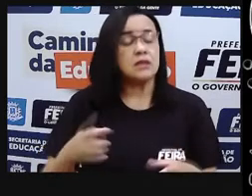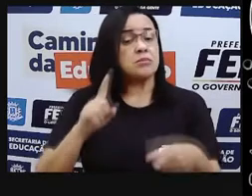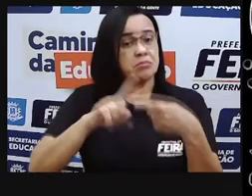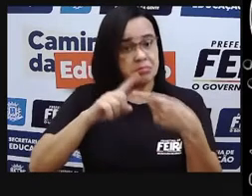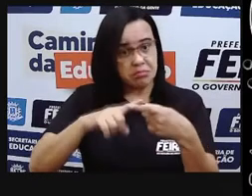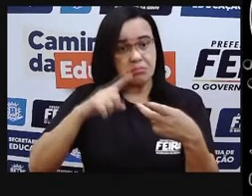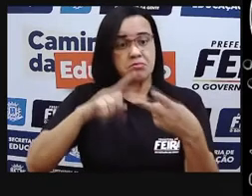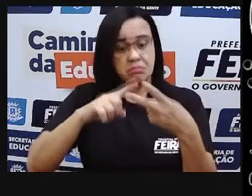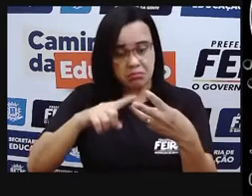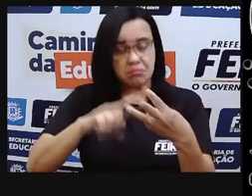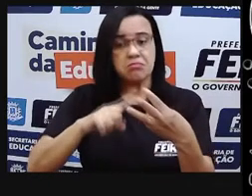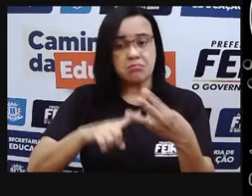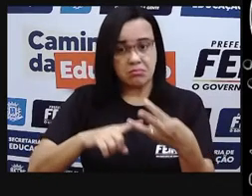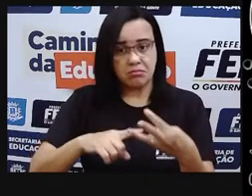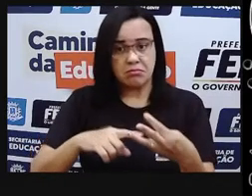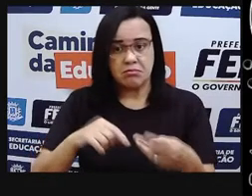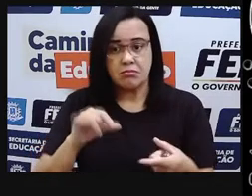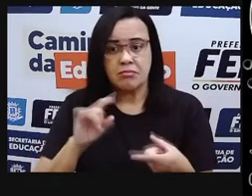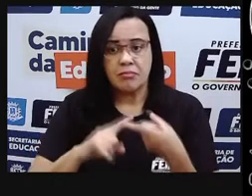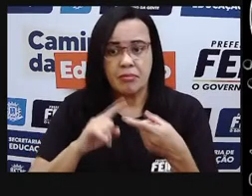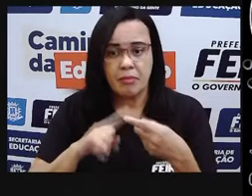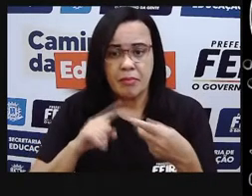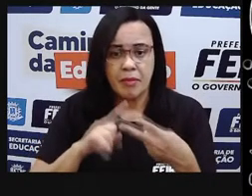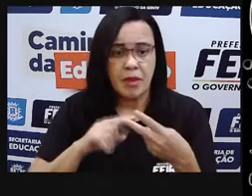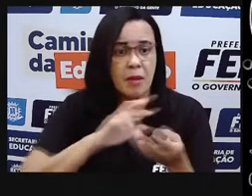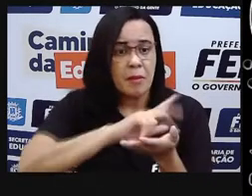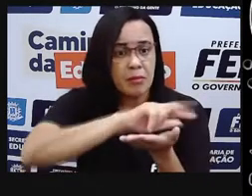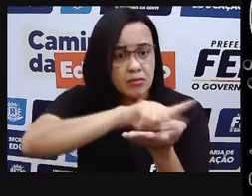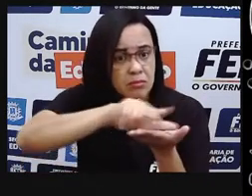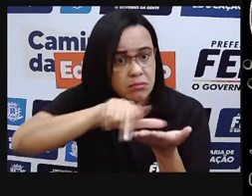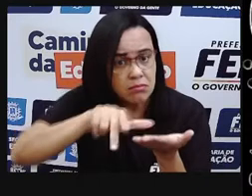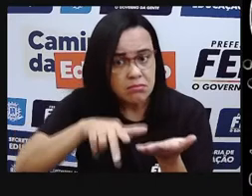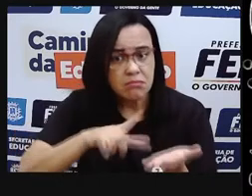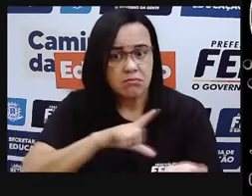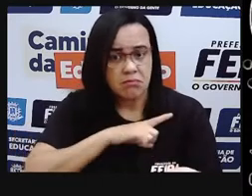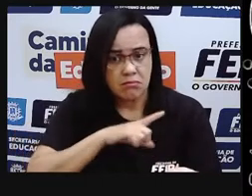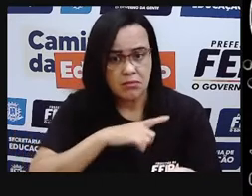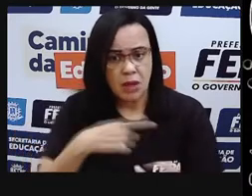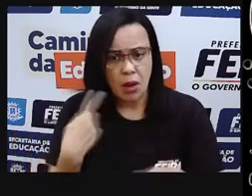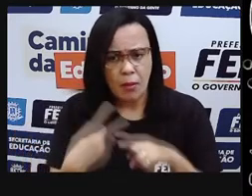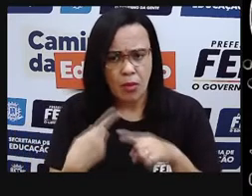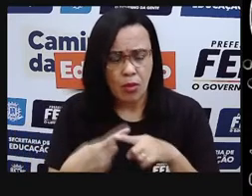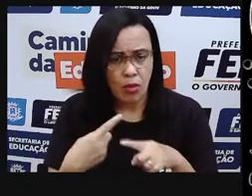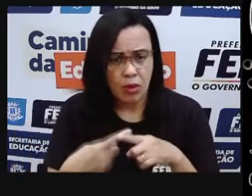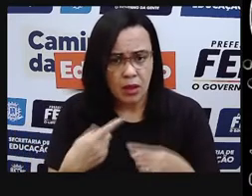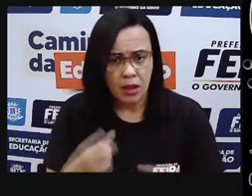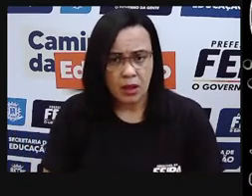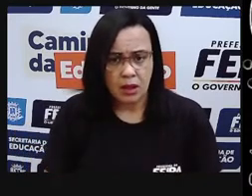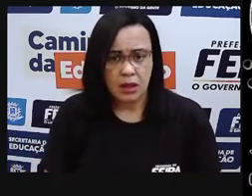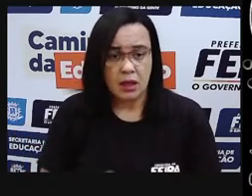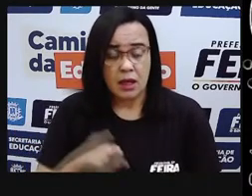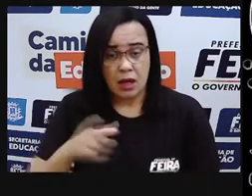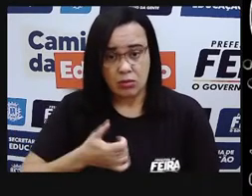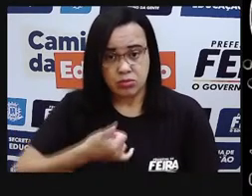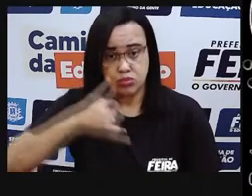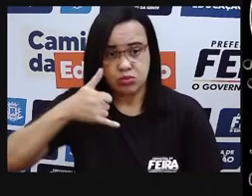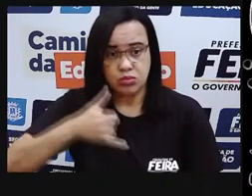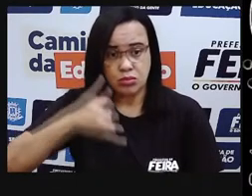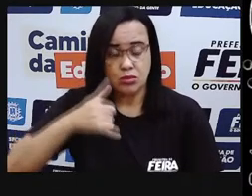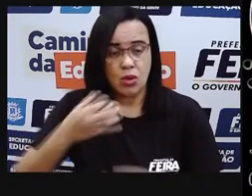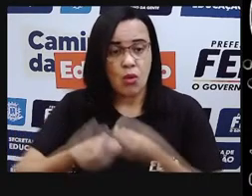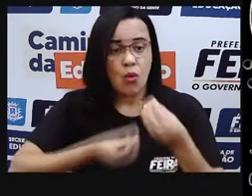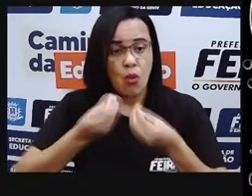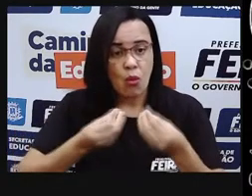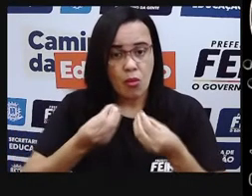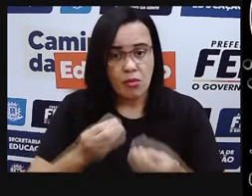que é uma energia do movimento, né, como nesse pêndulo ali, né, quando essa bolinha, ela for...